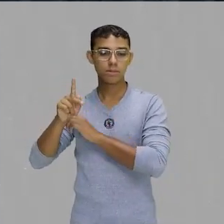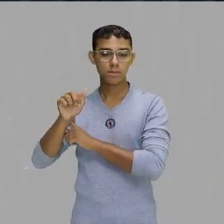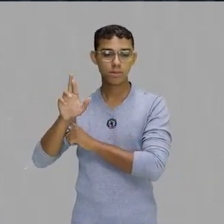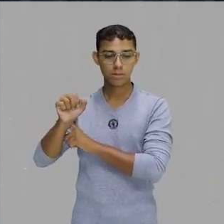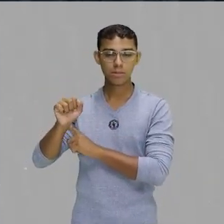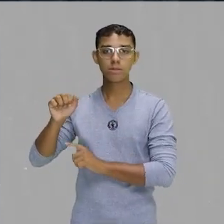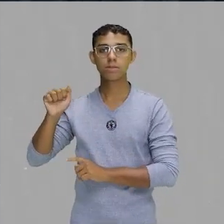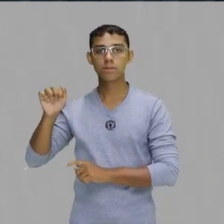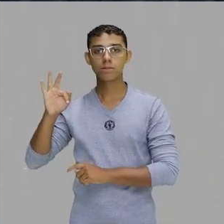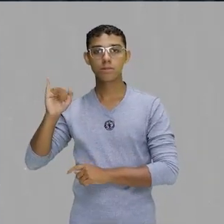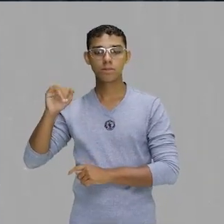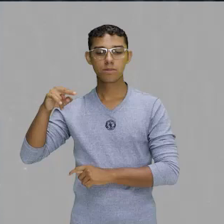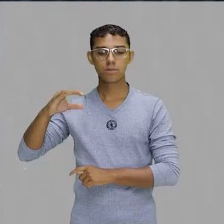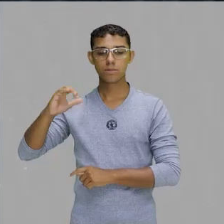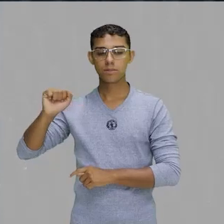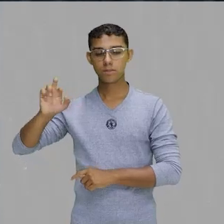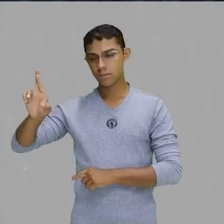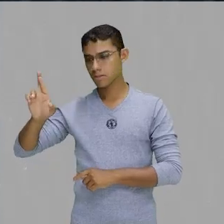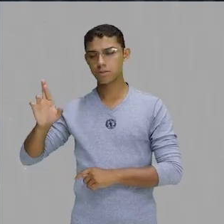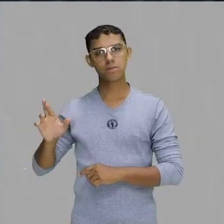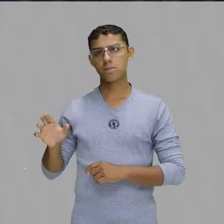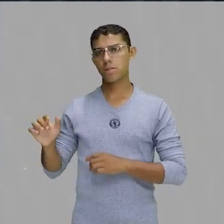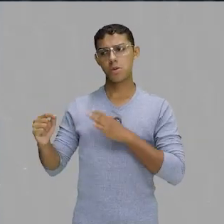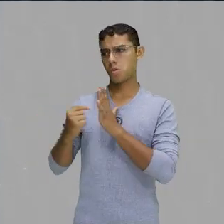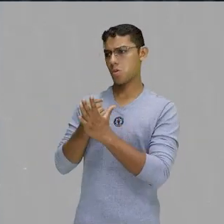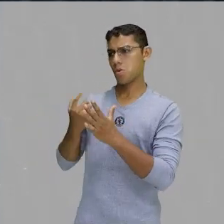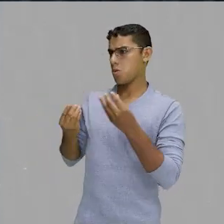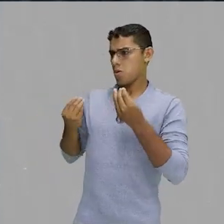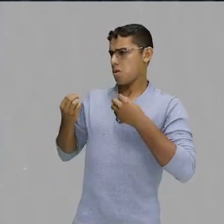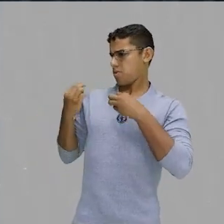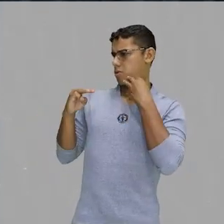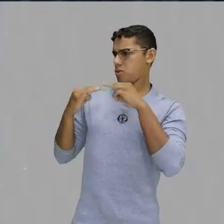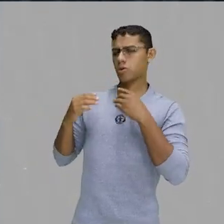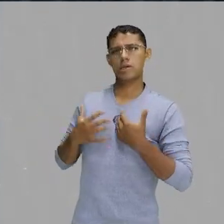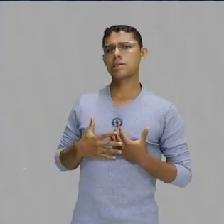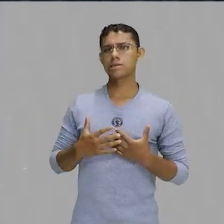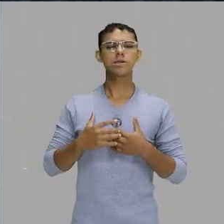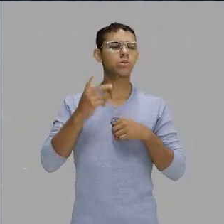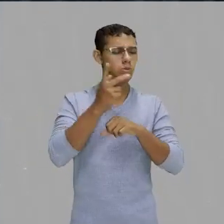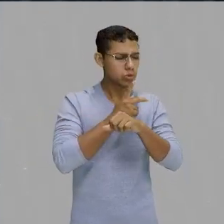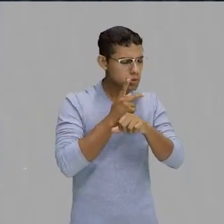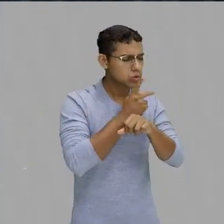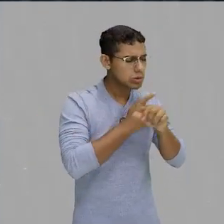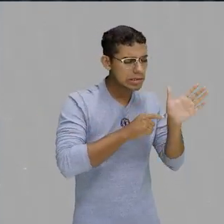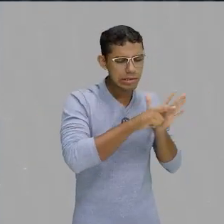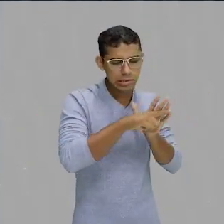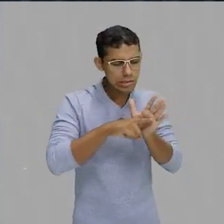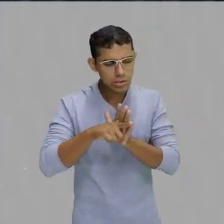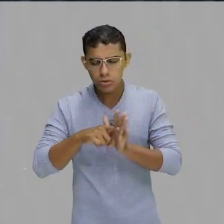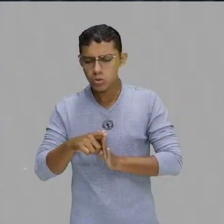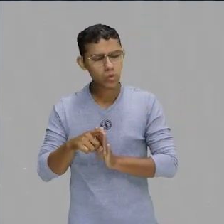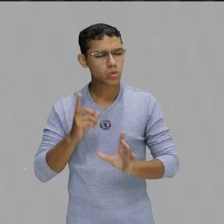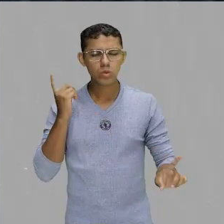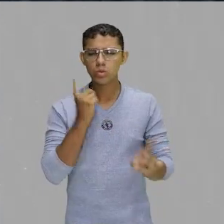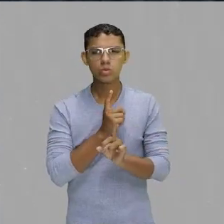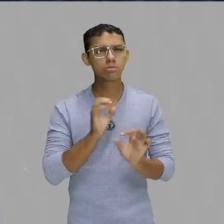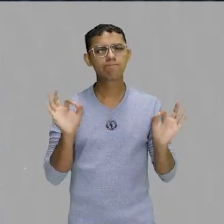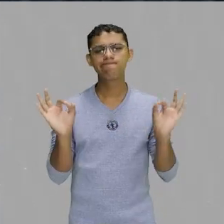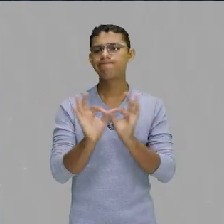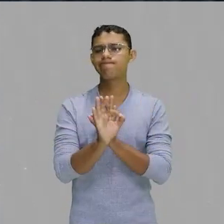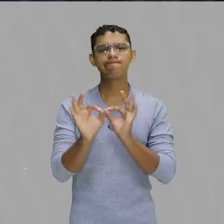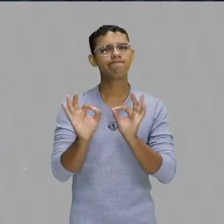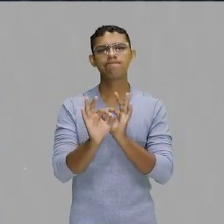porque eu tentei localizar para ouvir, para pegar uma letrinha para vocês, mas eu não consegui, tá? Mas esse foi o